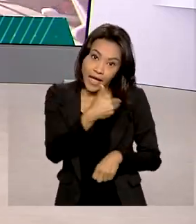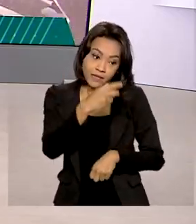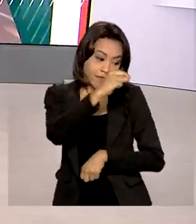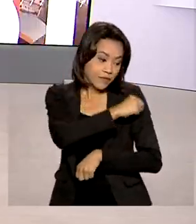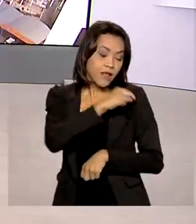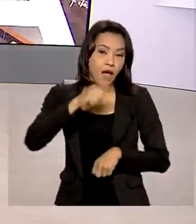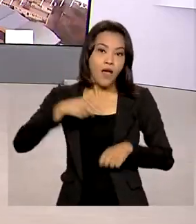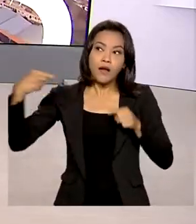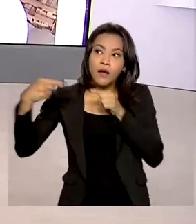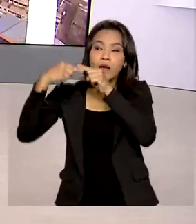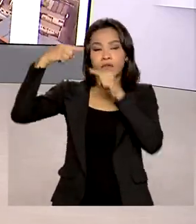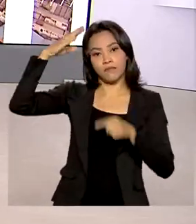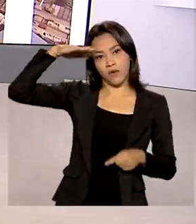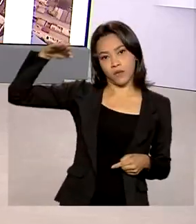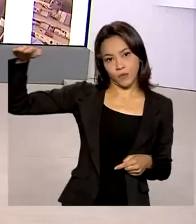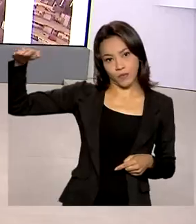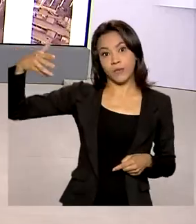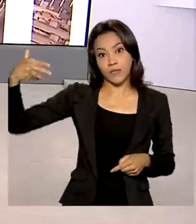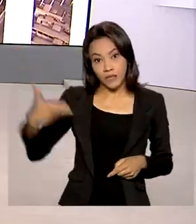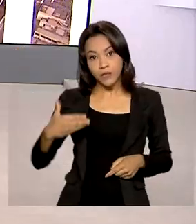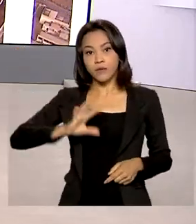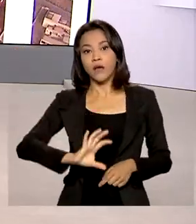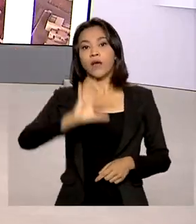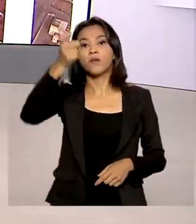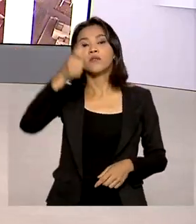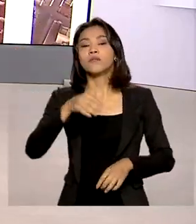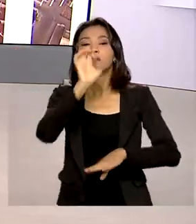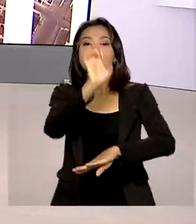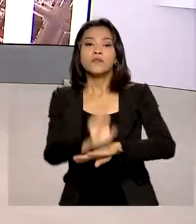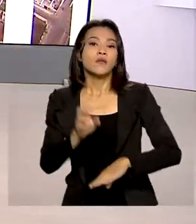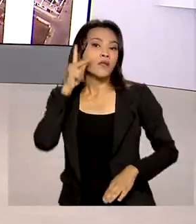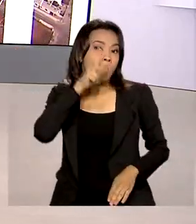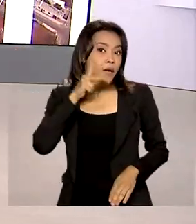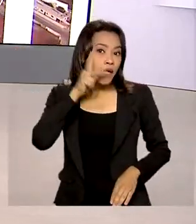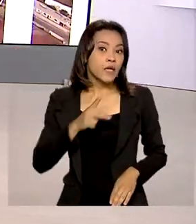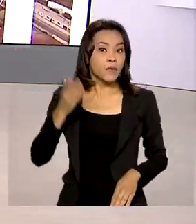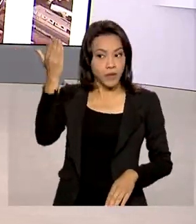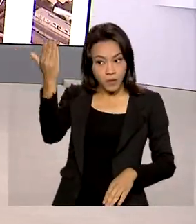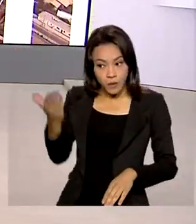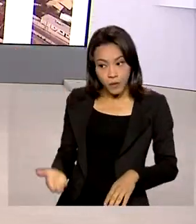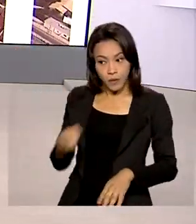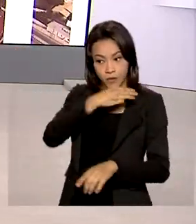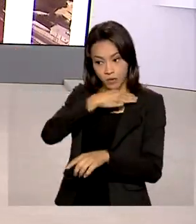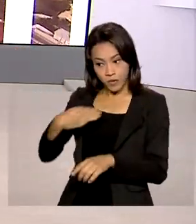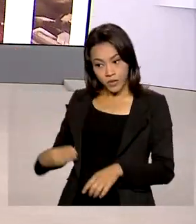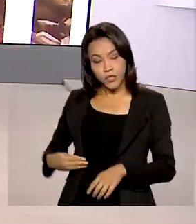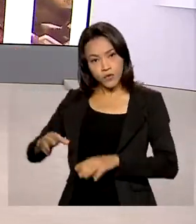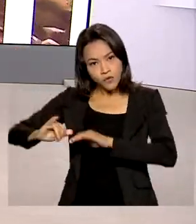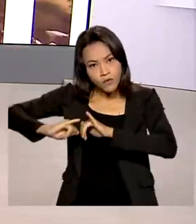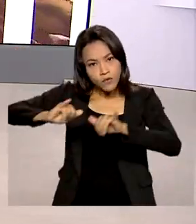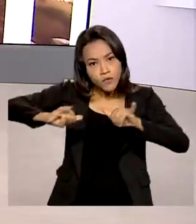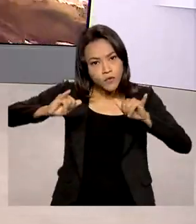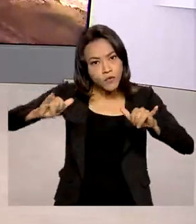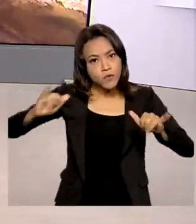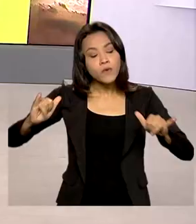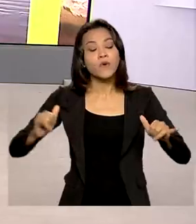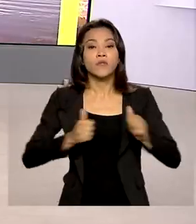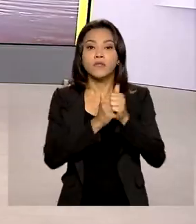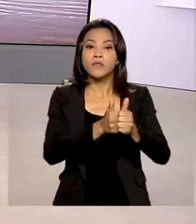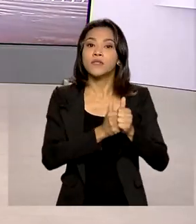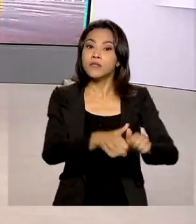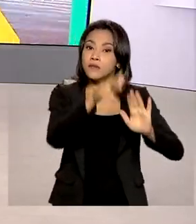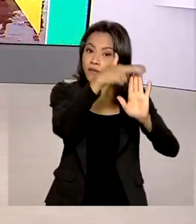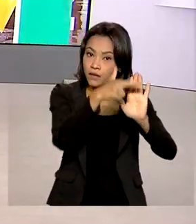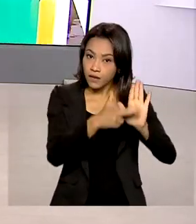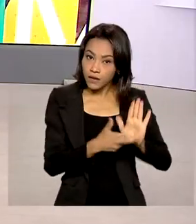Em visita a Paraíba, onde ocorreram esses casos, o ministro Marcelo Queiroga reforçou a importância dos protocolos para a aplicação do